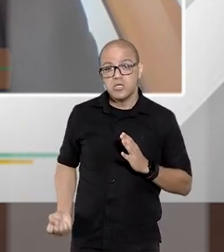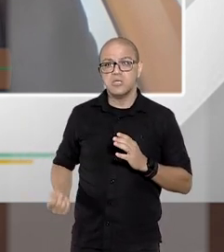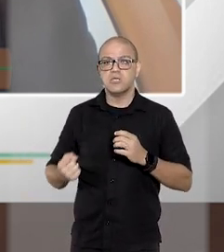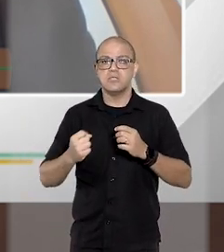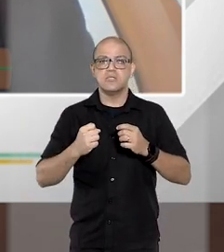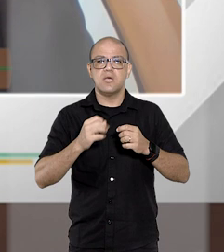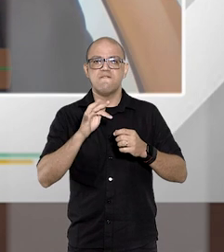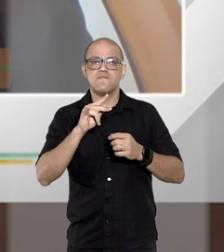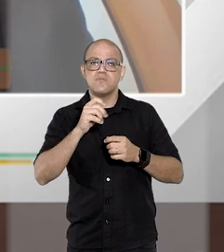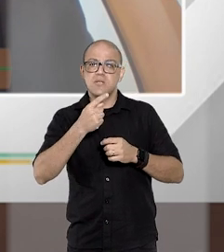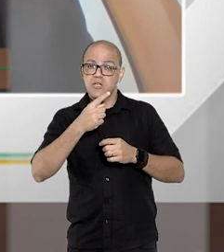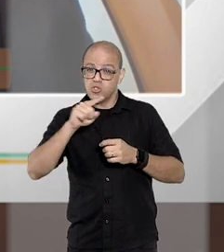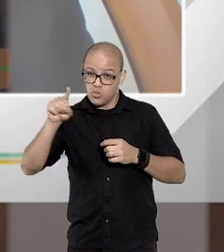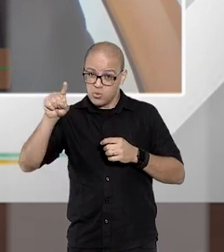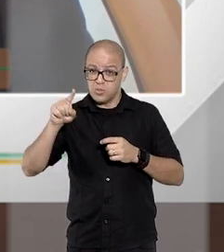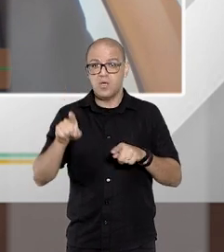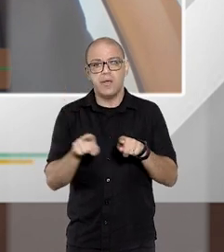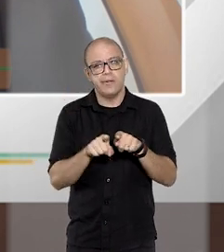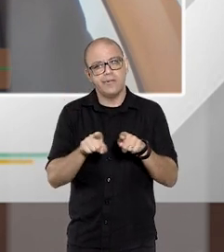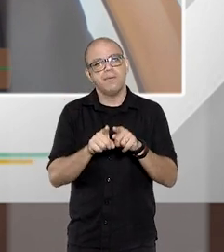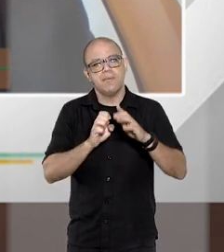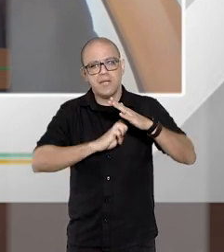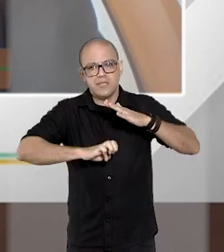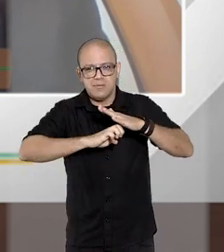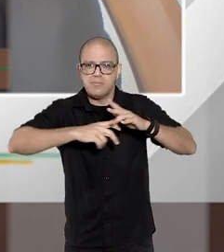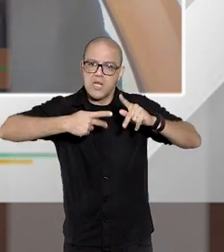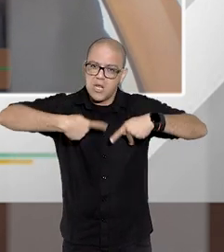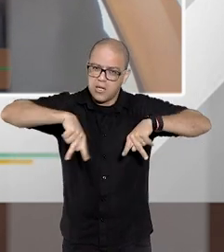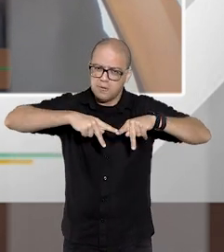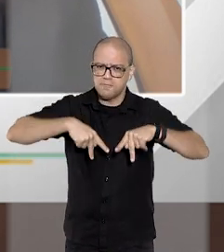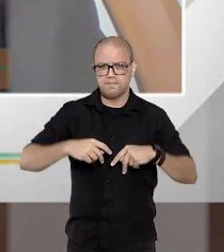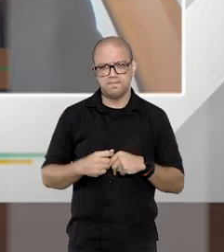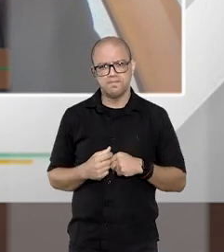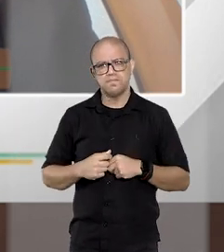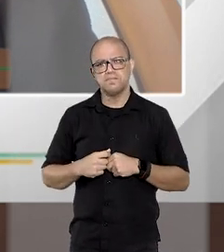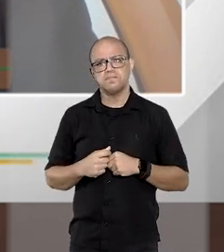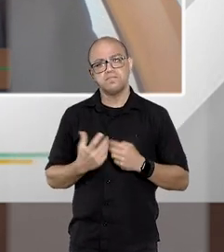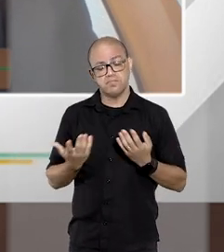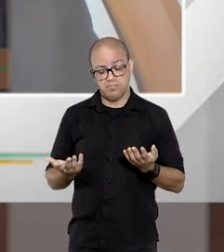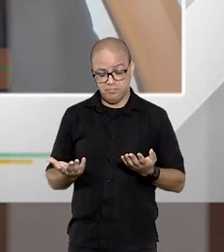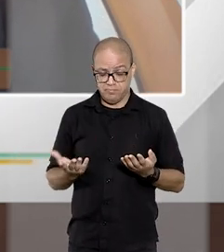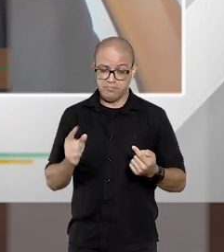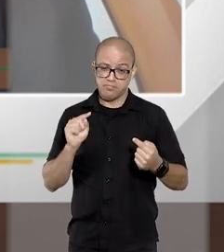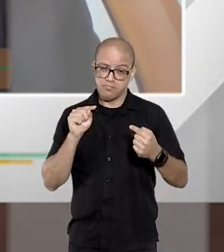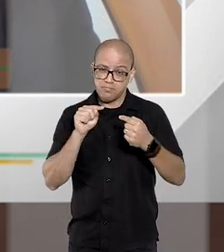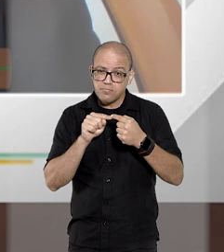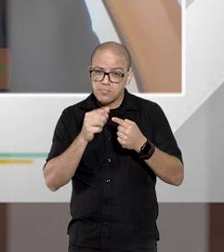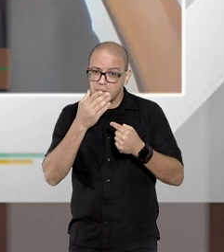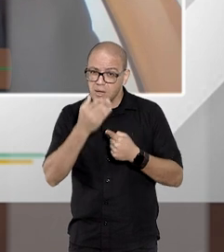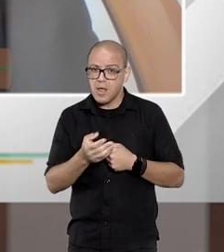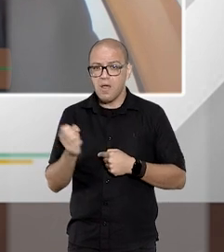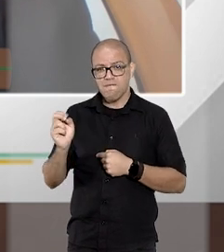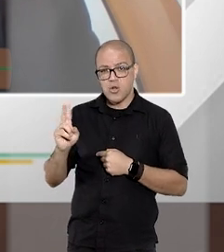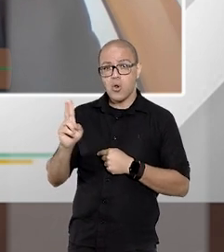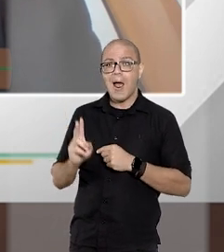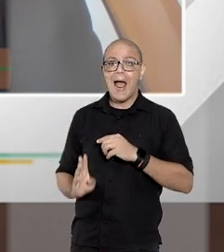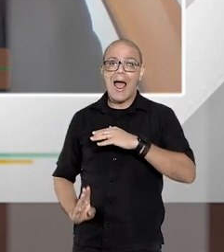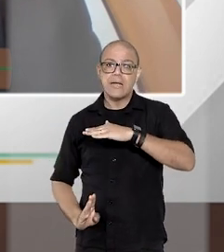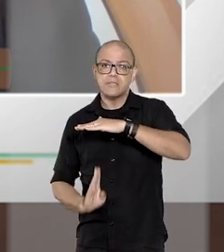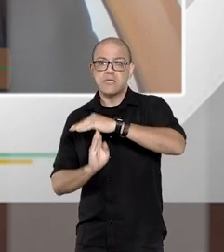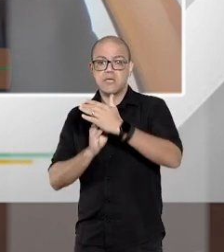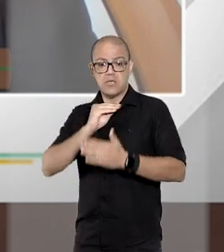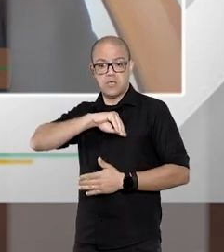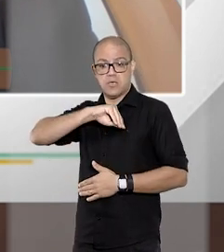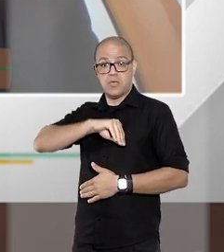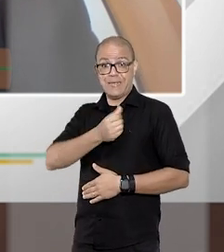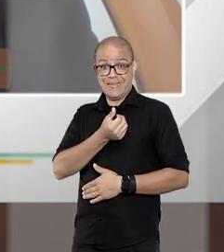fundações, e também as empresas públicas. Então, desde que a causa seja de valor até 60